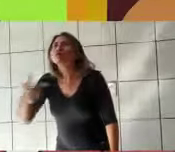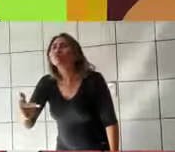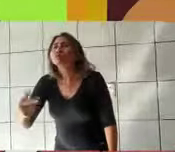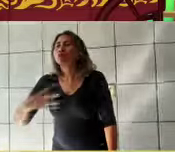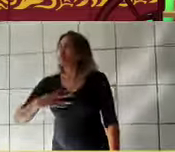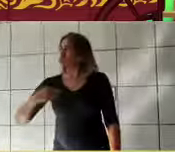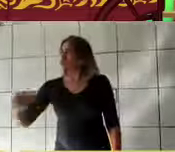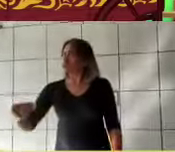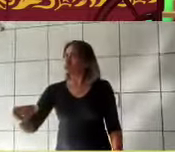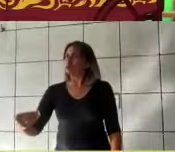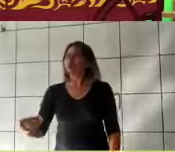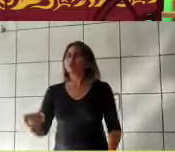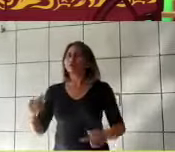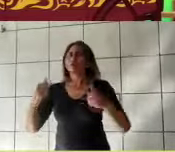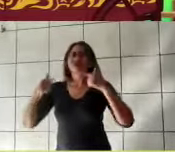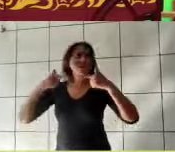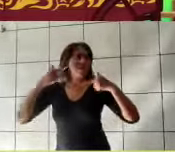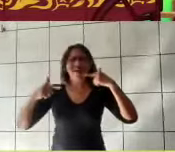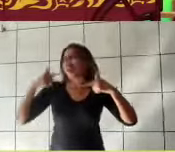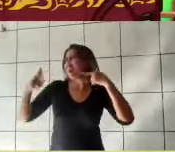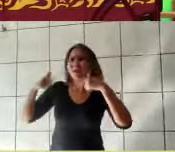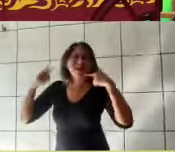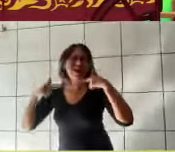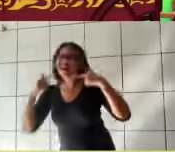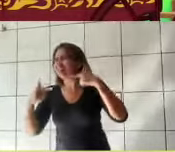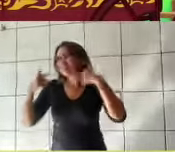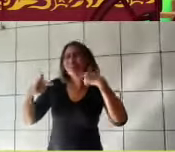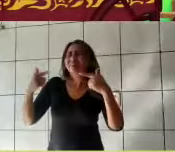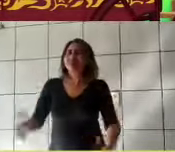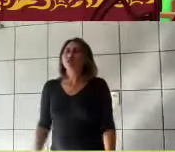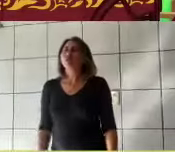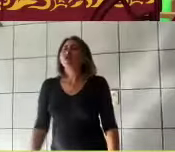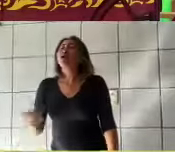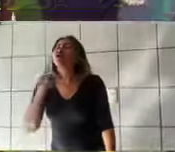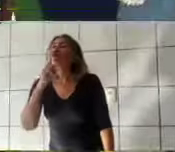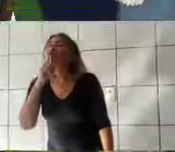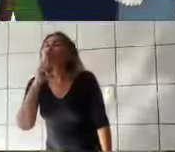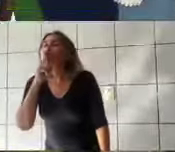Quietas! É uma ordem do príncipe. Que todas as mulheres do reino provem esse sapato.